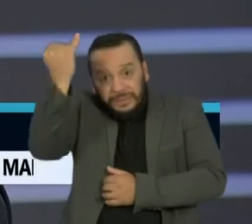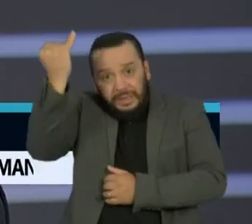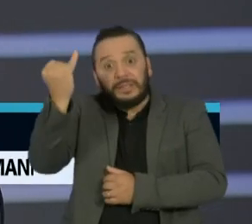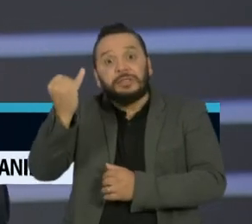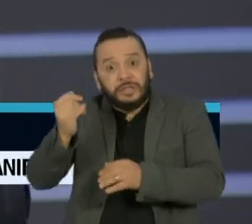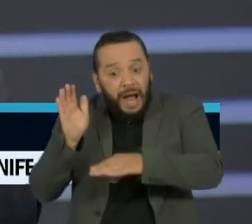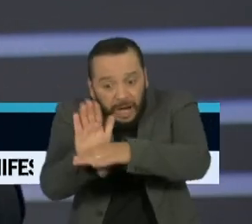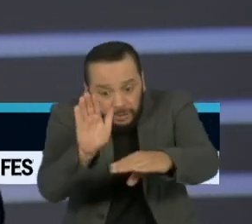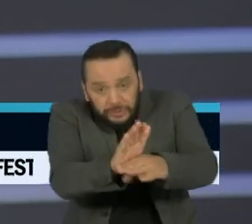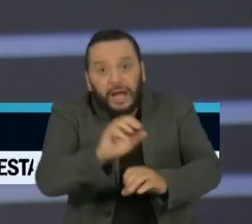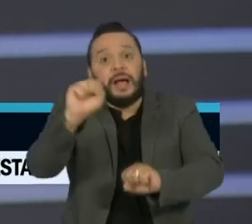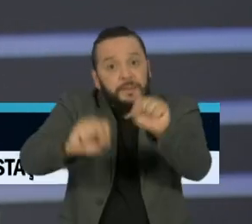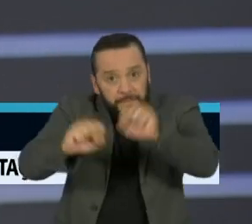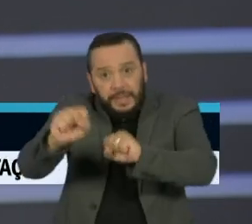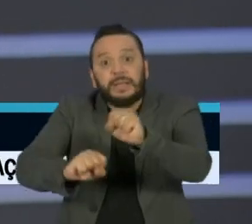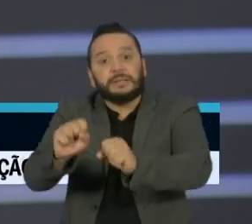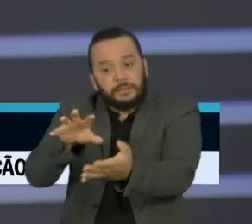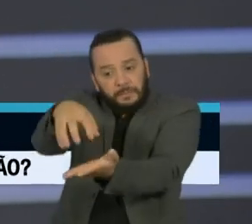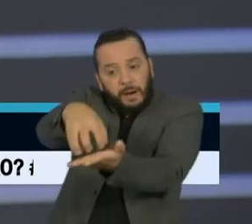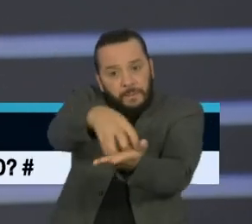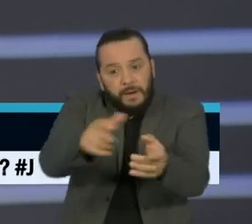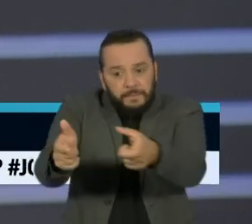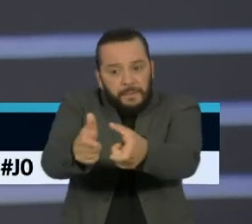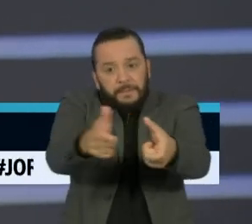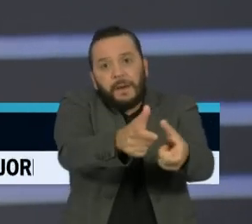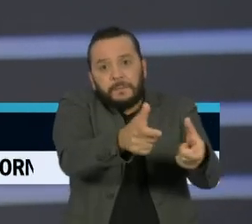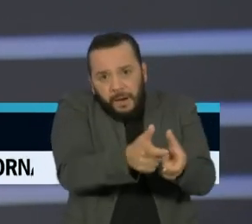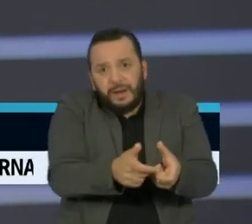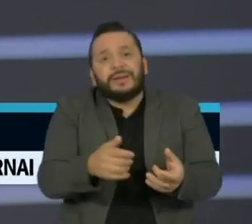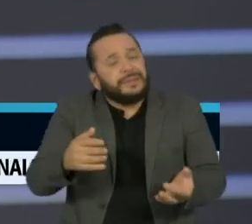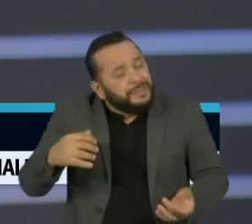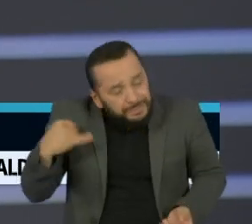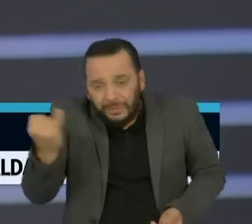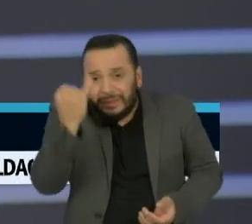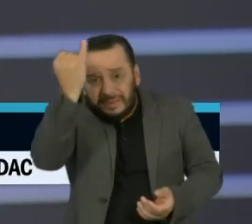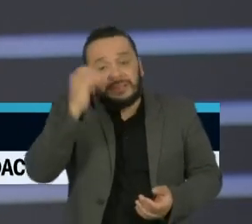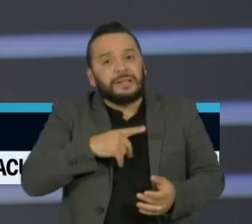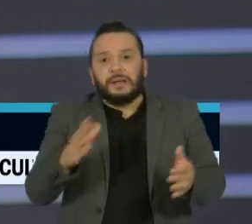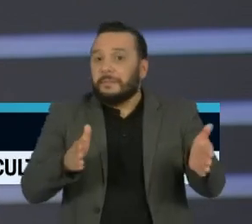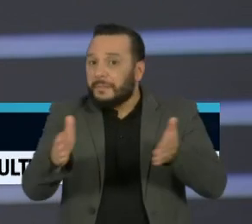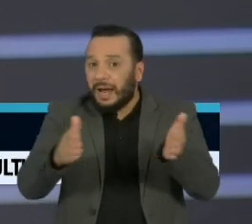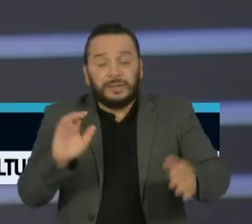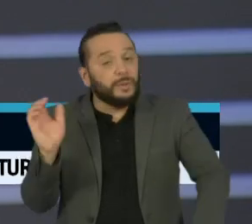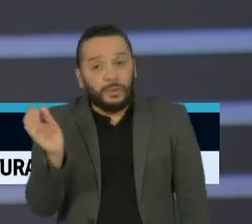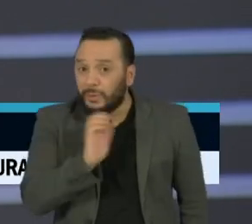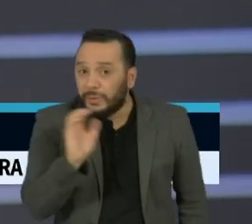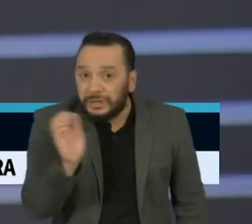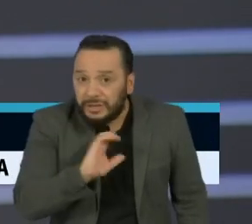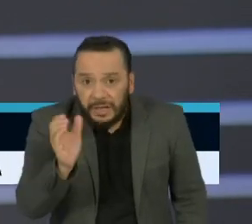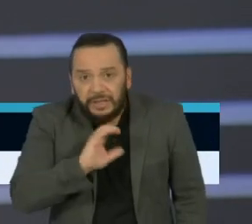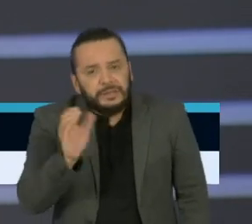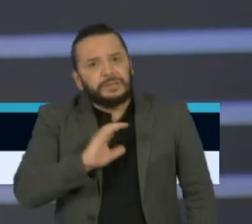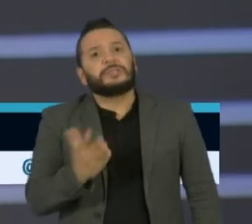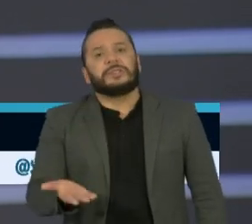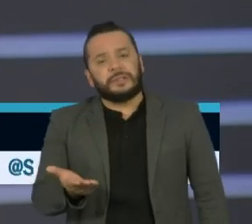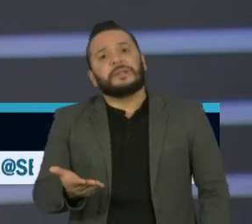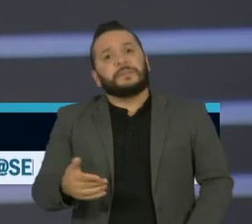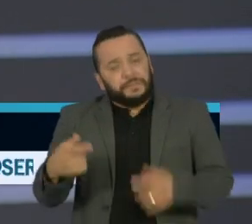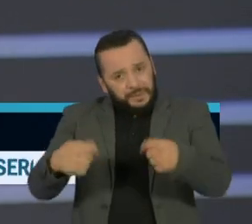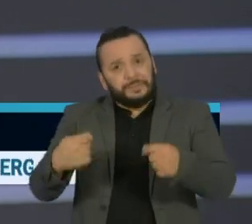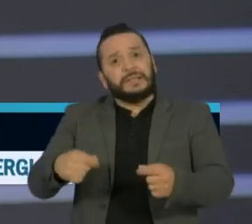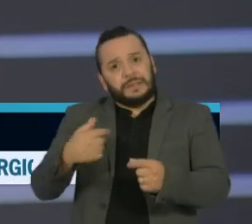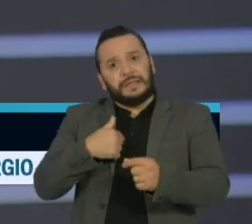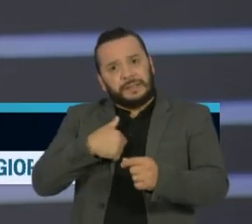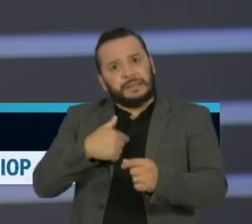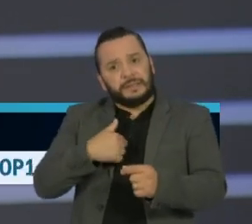iniciativa privada fechada não sobrevive. Então, tem um prazo urgente em que esse fluxo precisa andar.